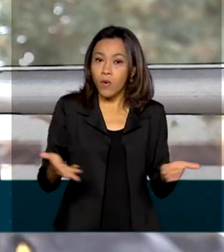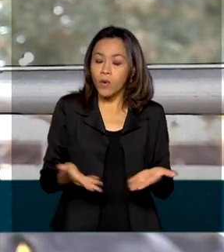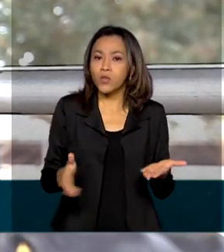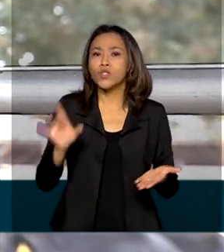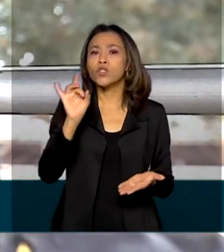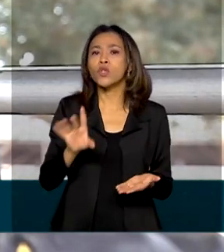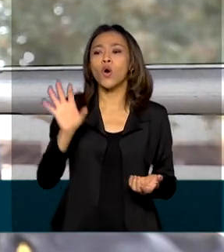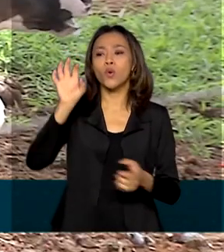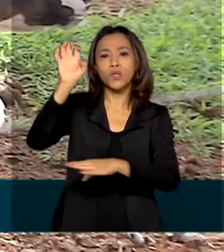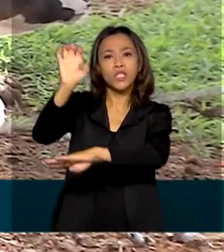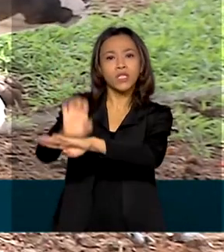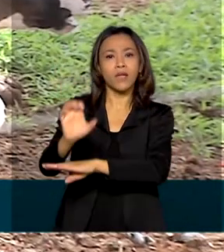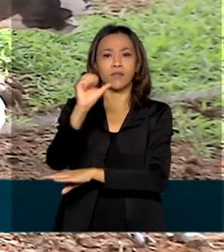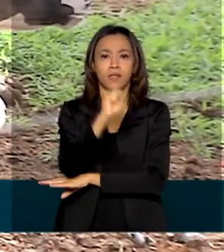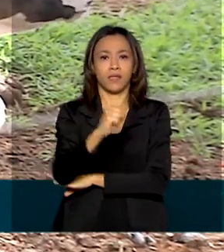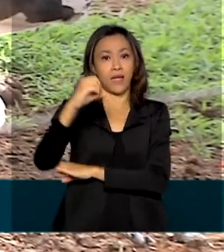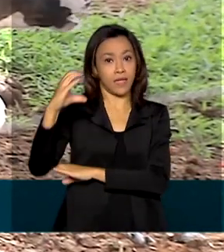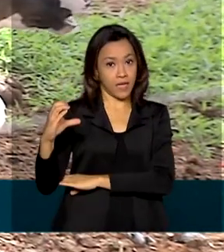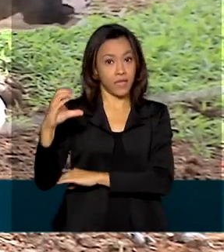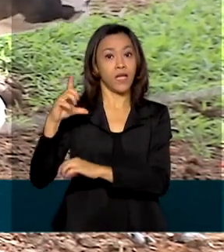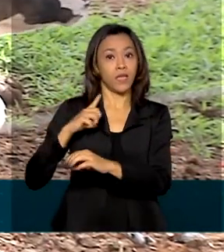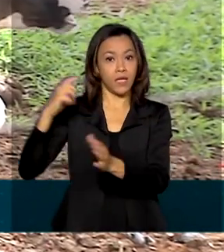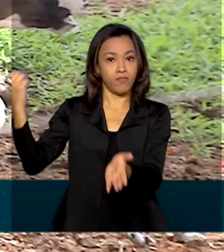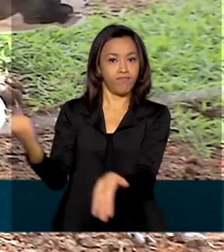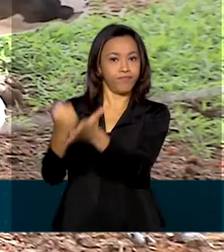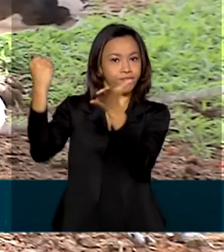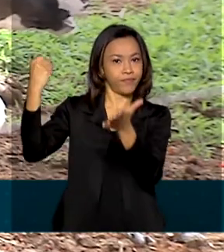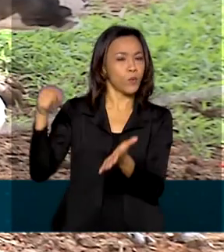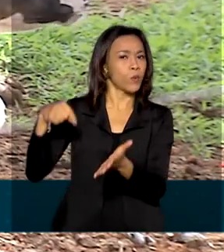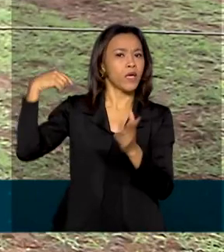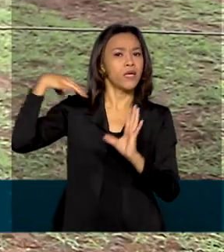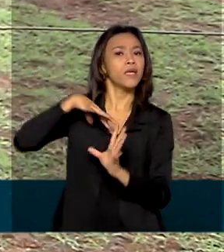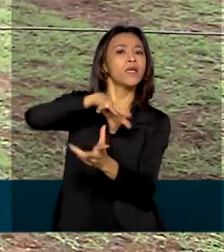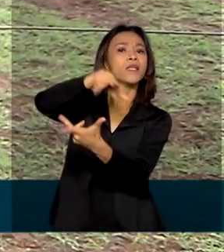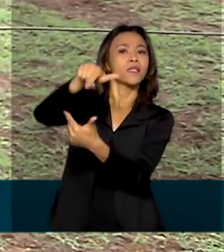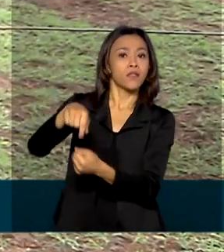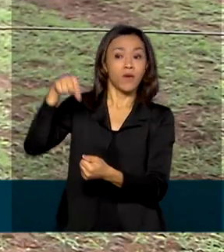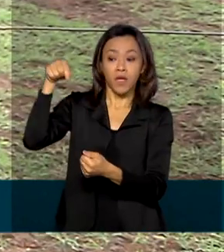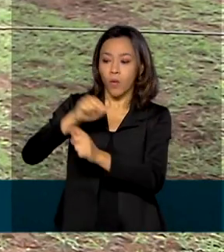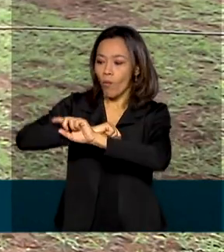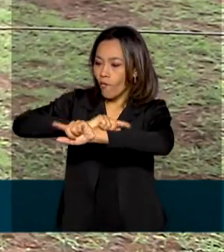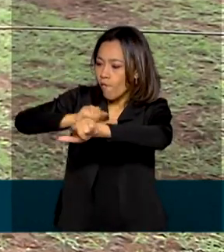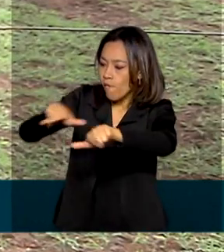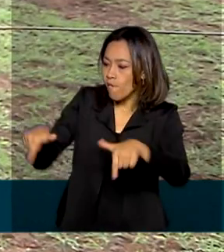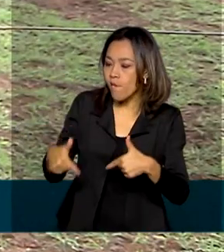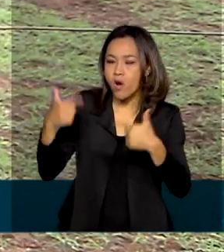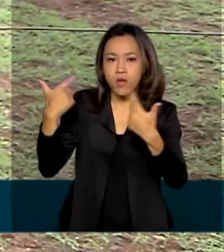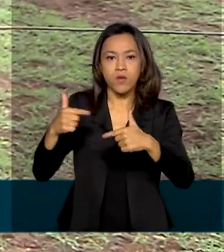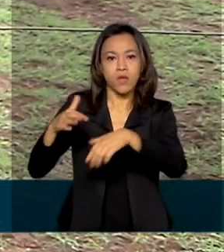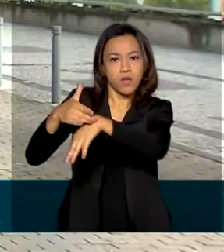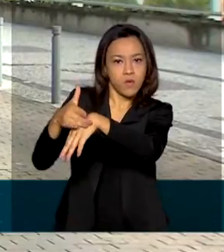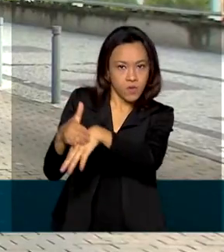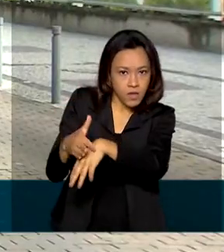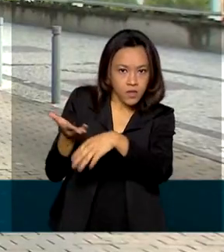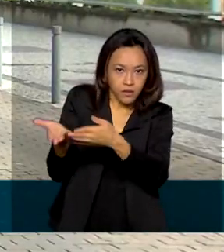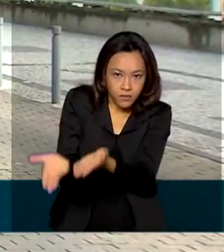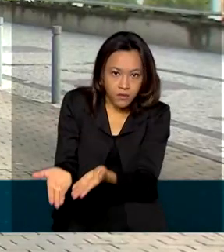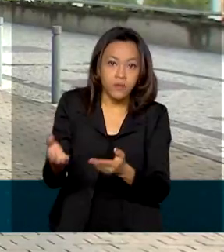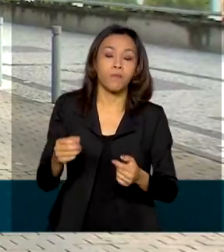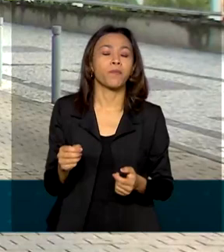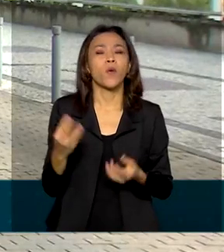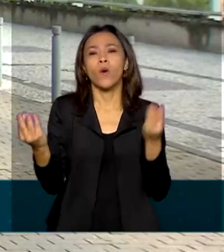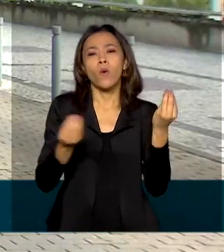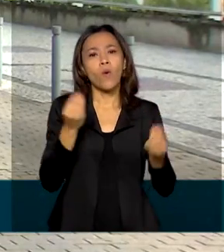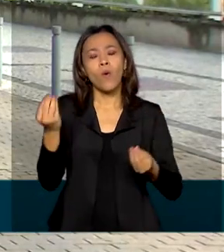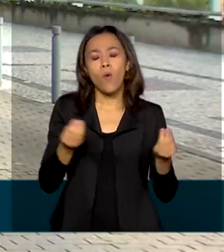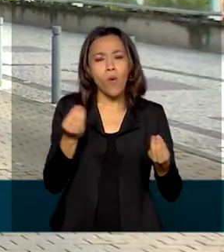apenas o estado de Santa Catarina tem a certificação internacional como zona livre de febre aftosa sem vacinação. Para realizar a